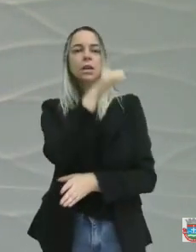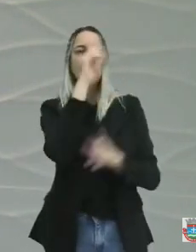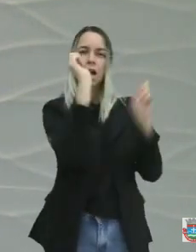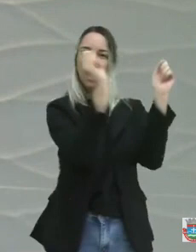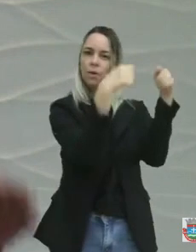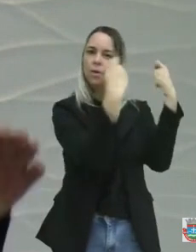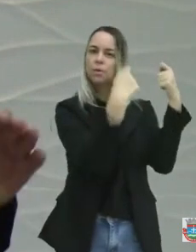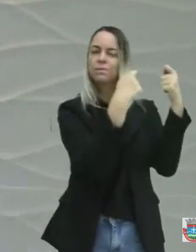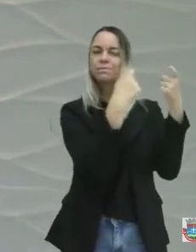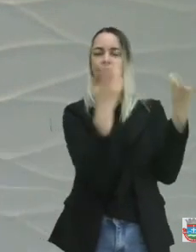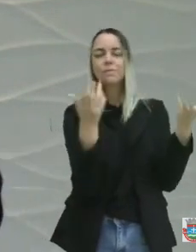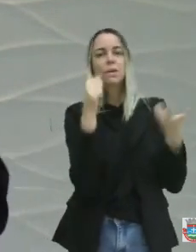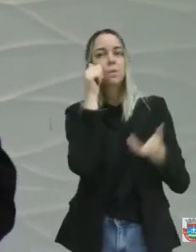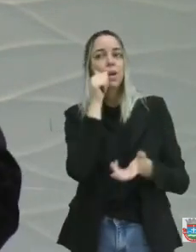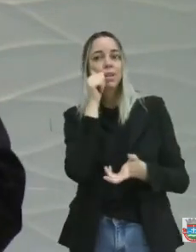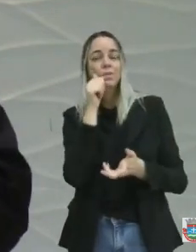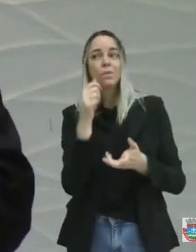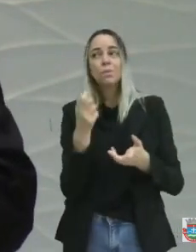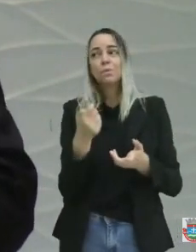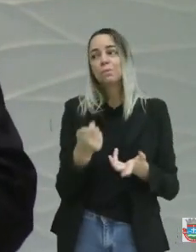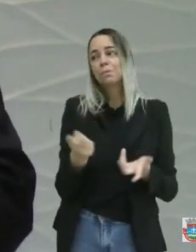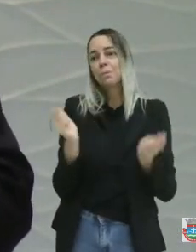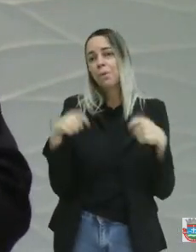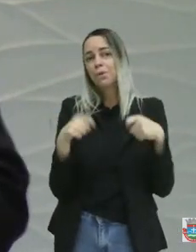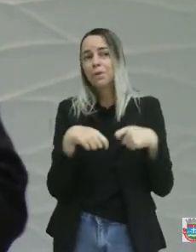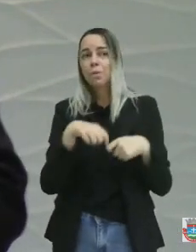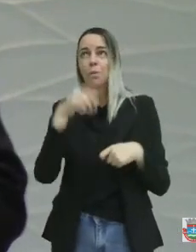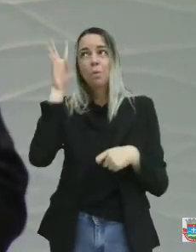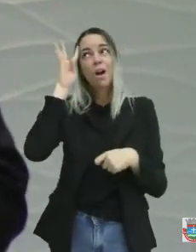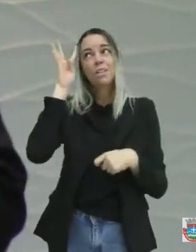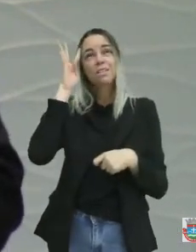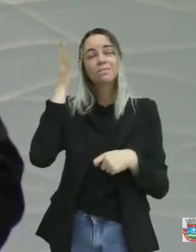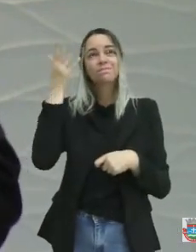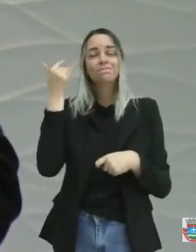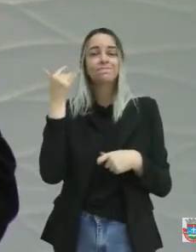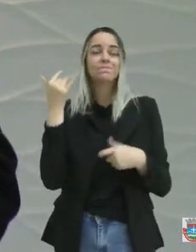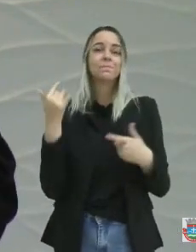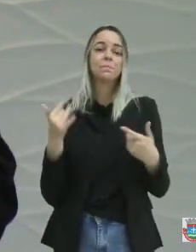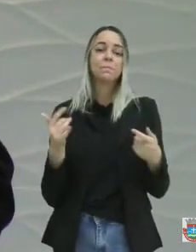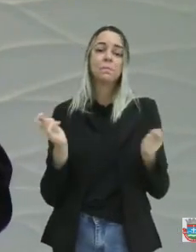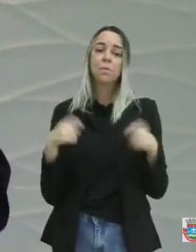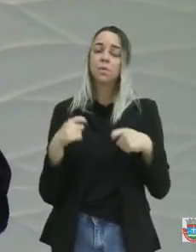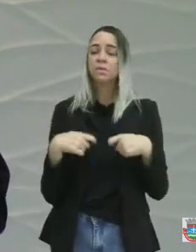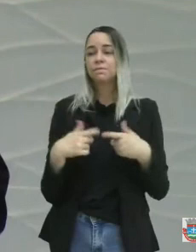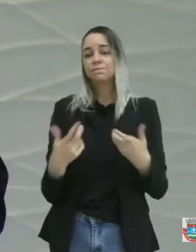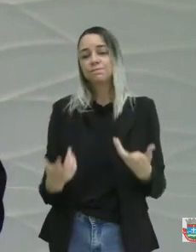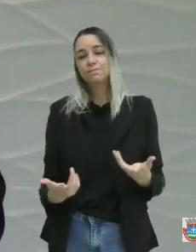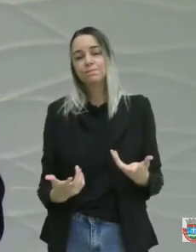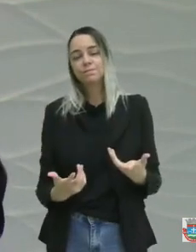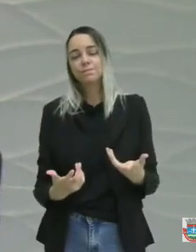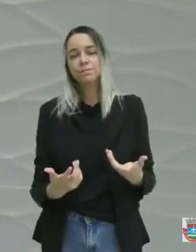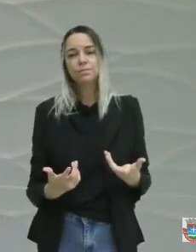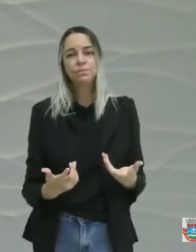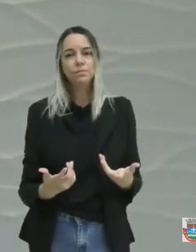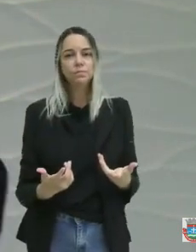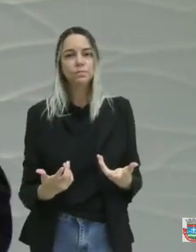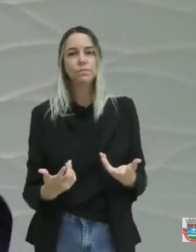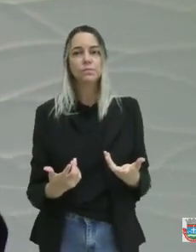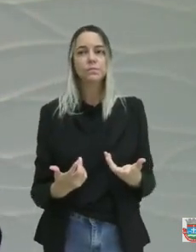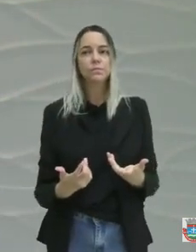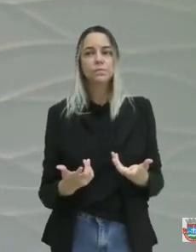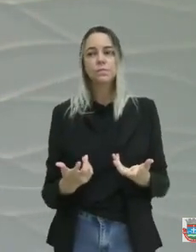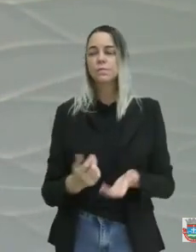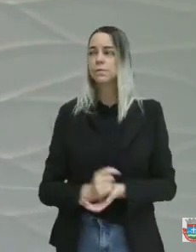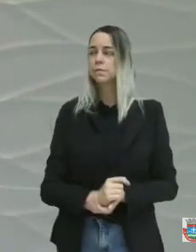Essa senhora que podia ter sido transferida logo na quarta-feira, passou até a sexta. Hoje ela está sem fala ainda,